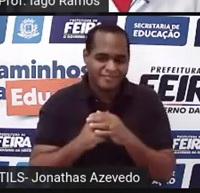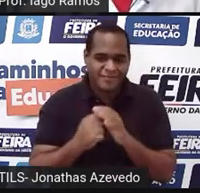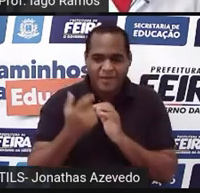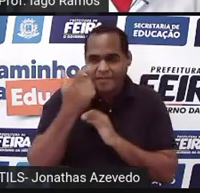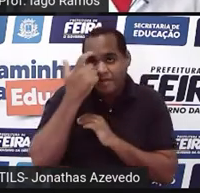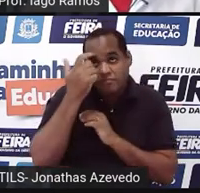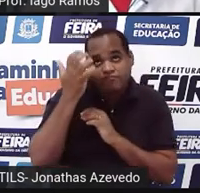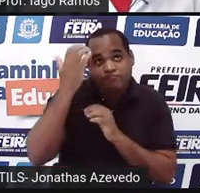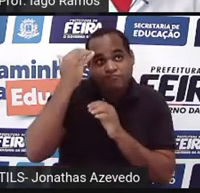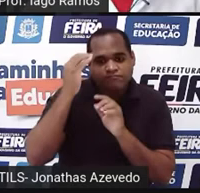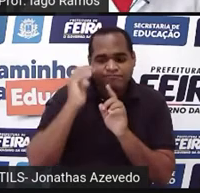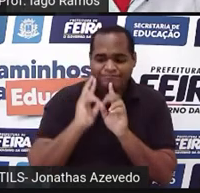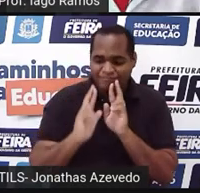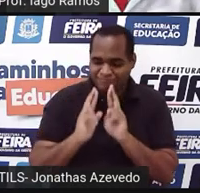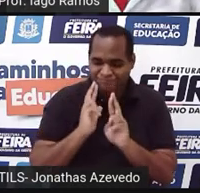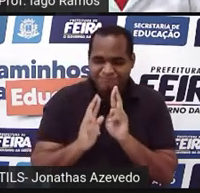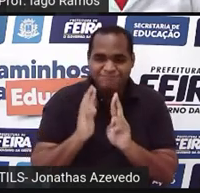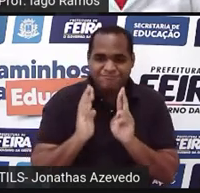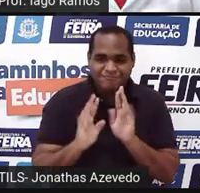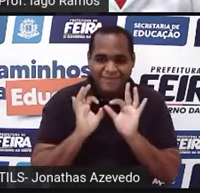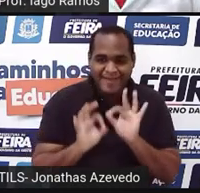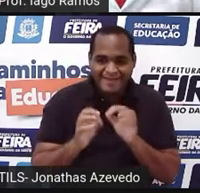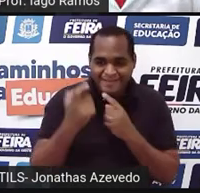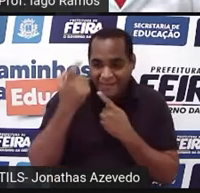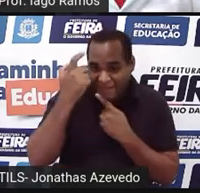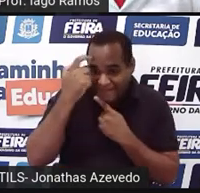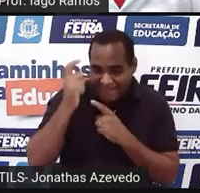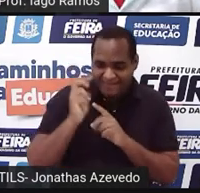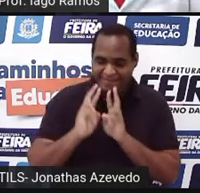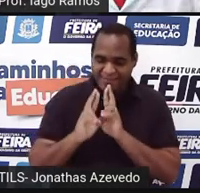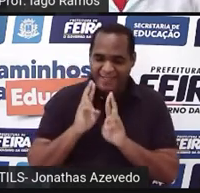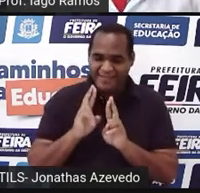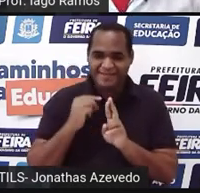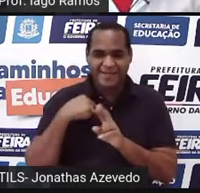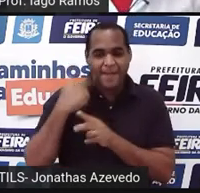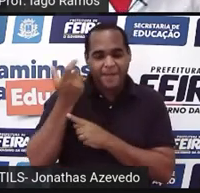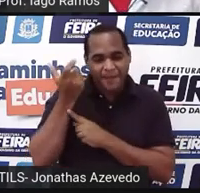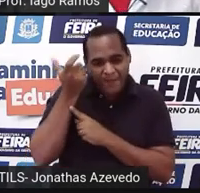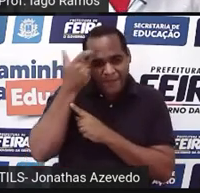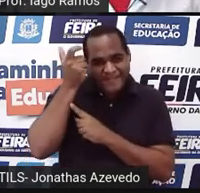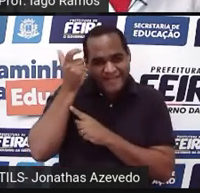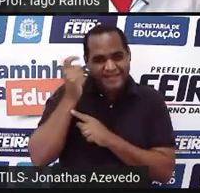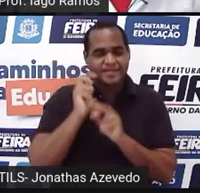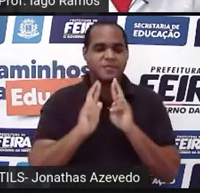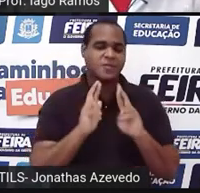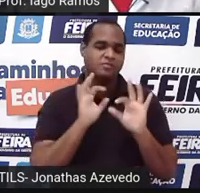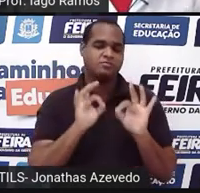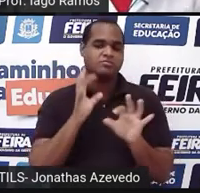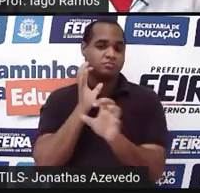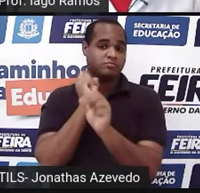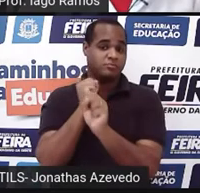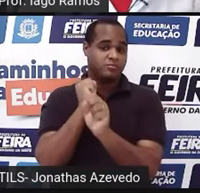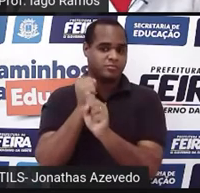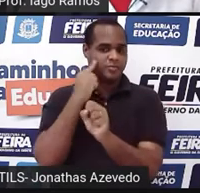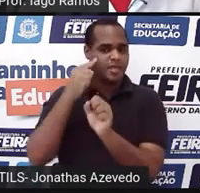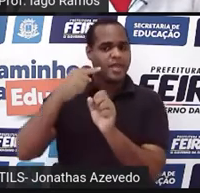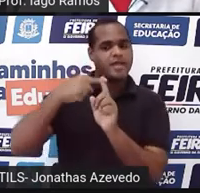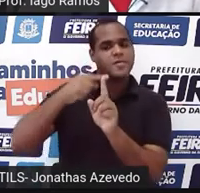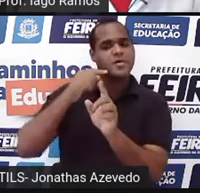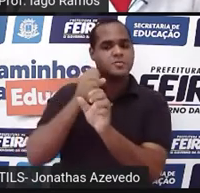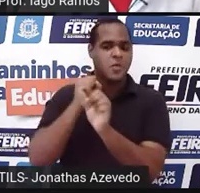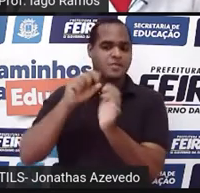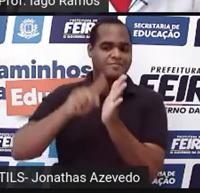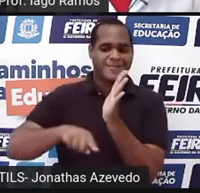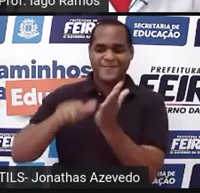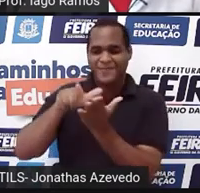a gente fala, para que a gente consiga fazer, ó, mentalmente os cálculos, sem precisar da calculadora ou do rascunho no papel.